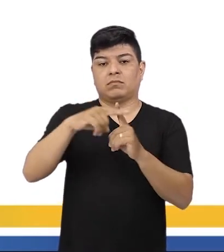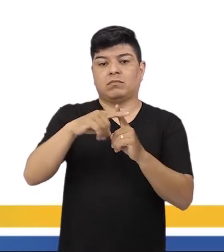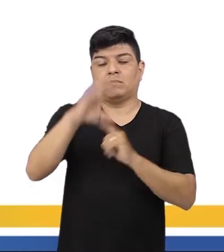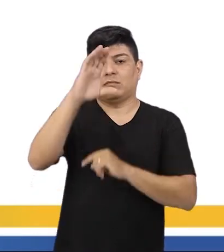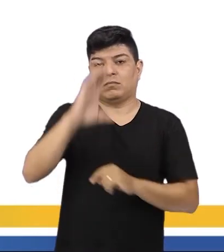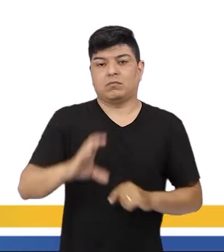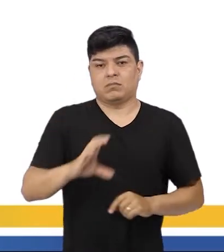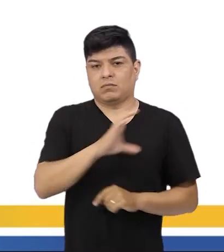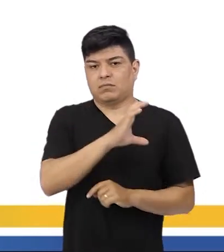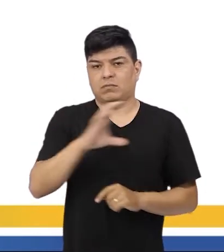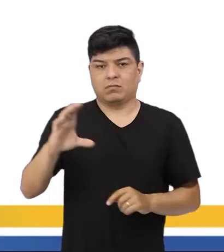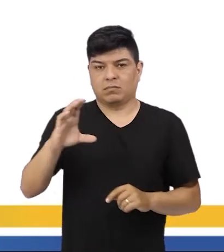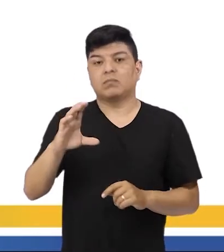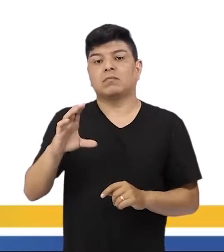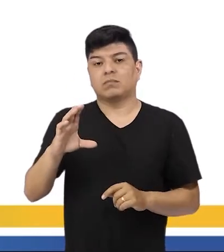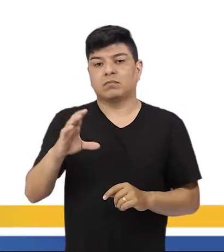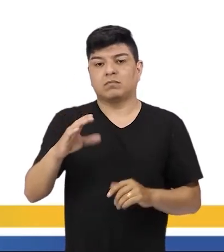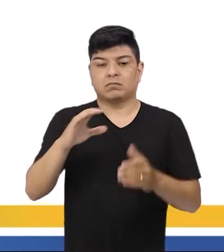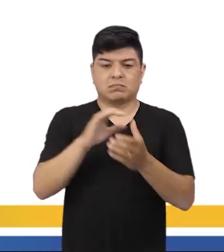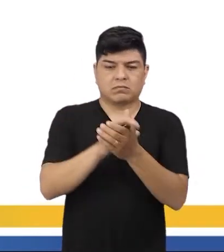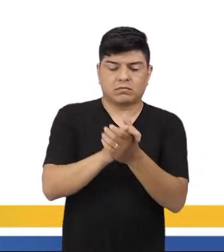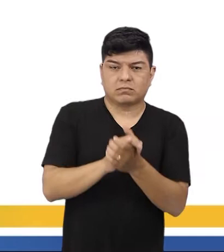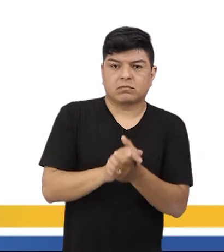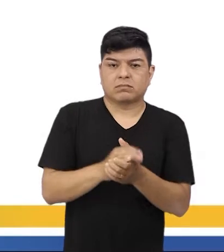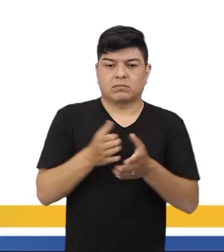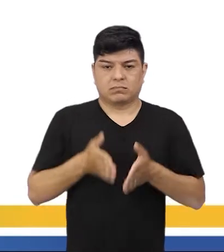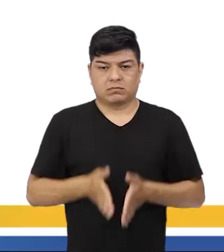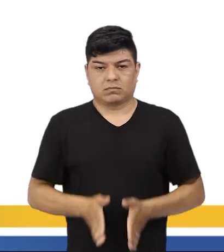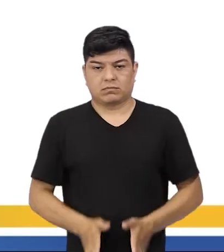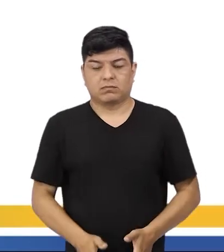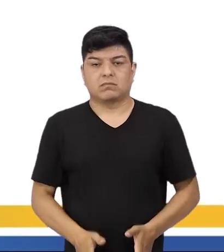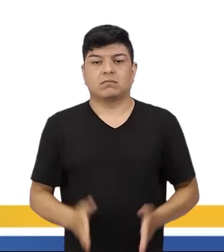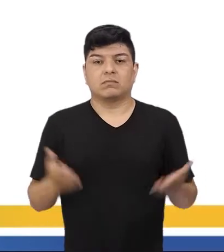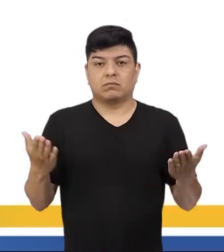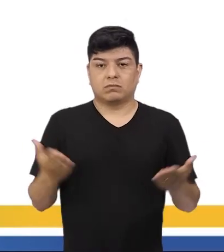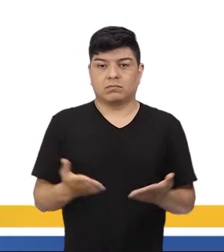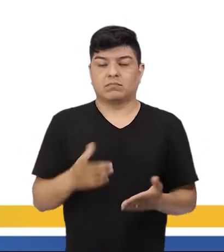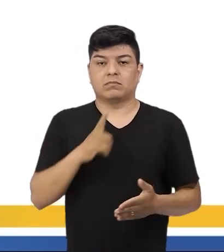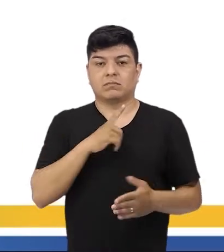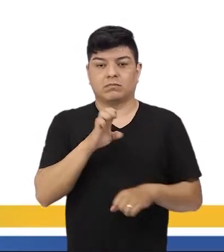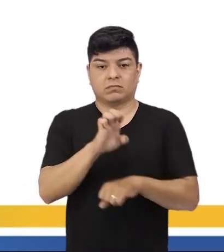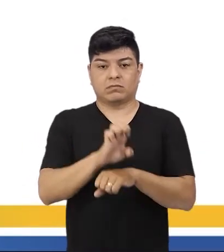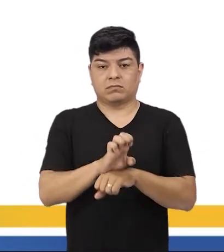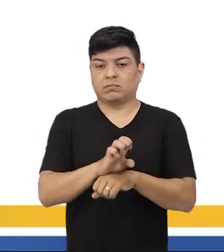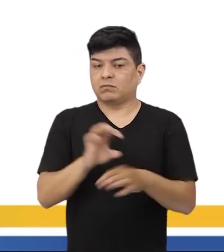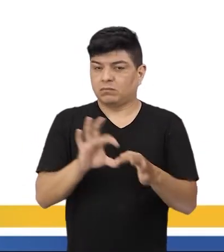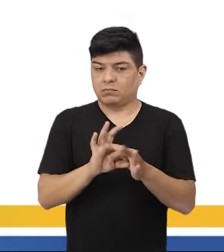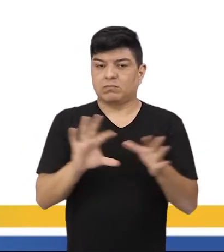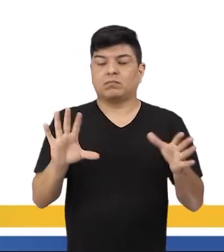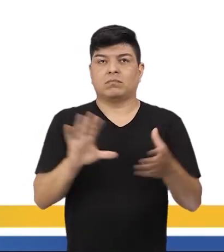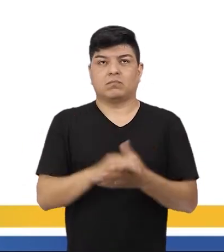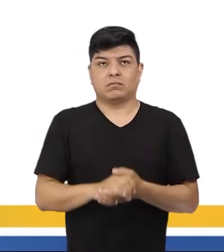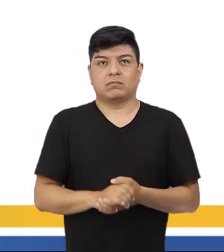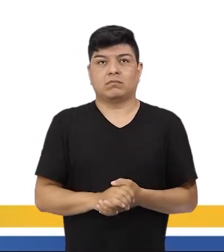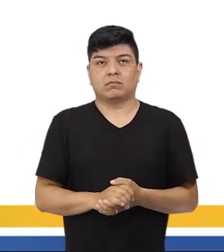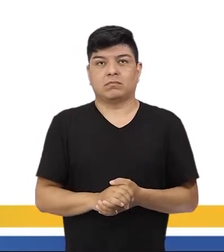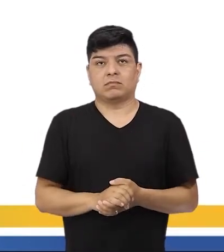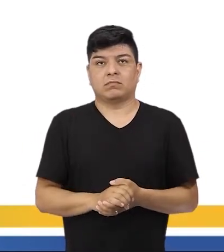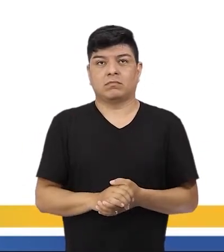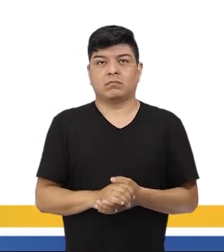ela regia muitas questões de casamento, de nascimento. Então, agora, temos o Estado laico, a